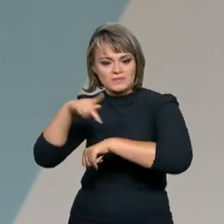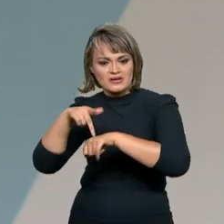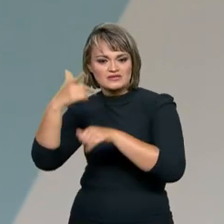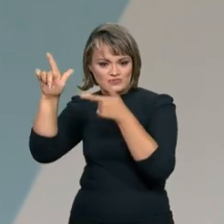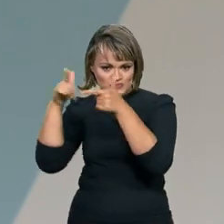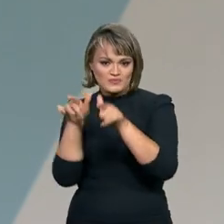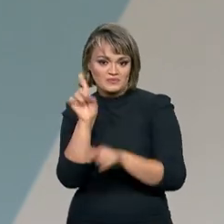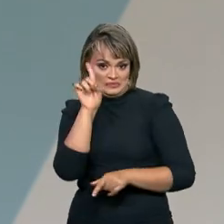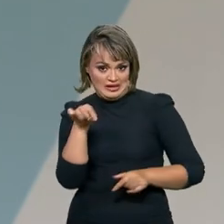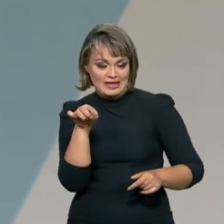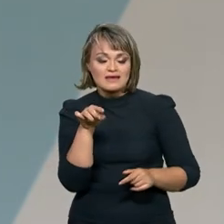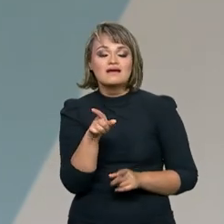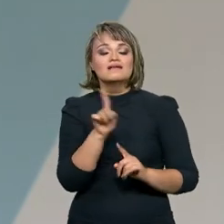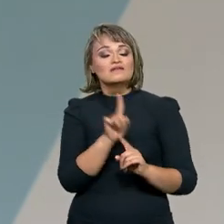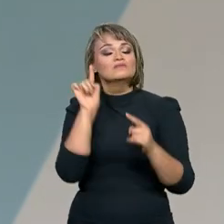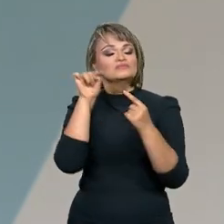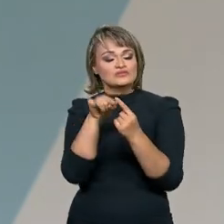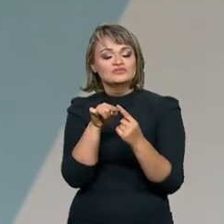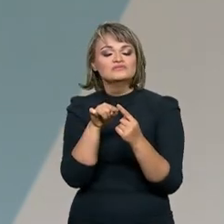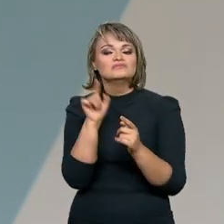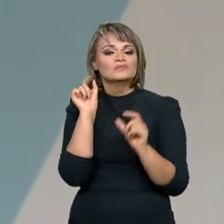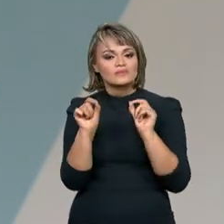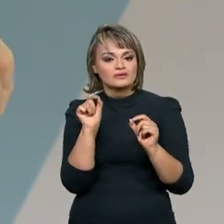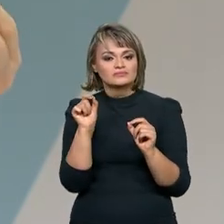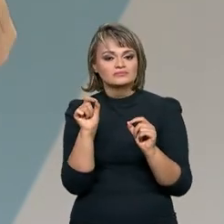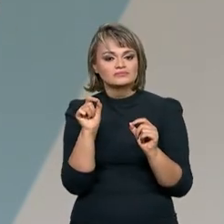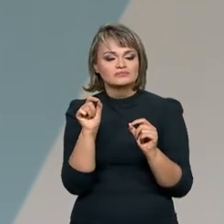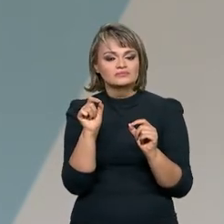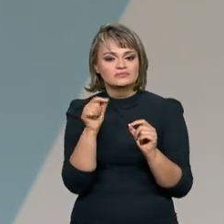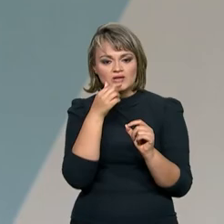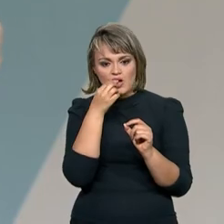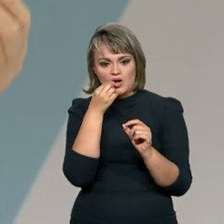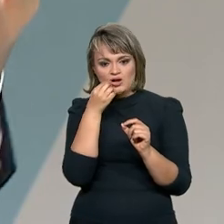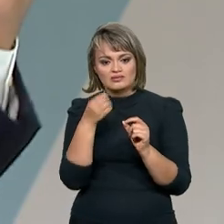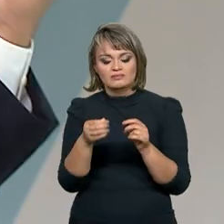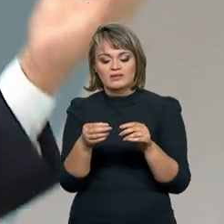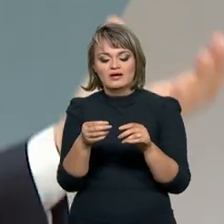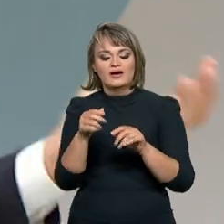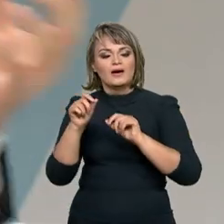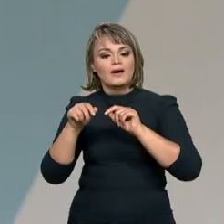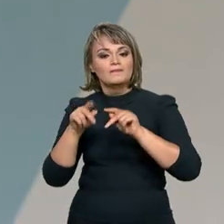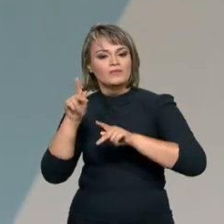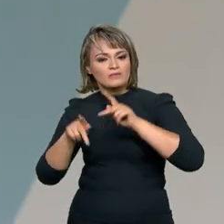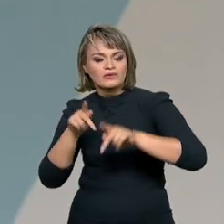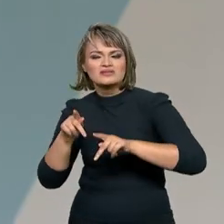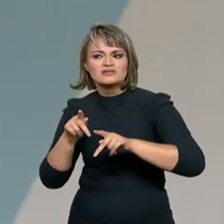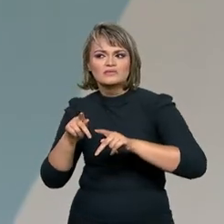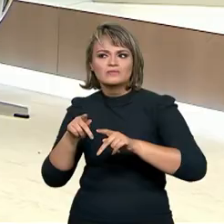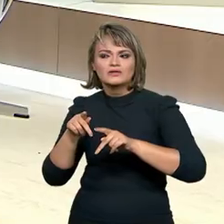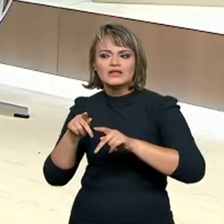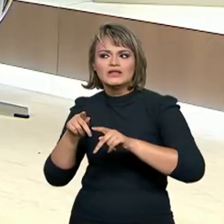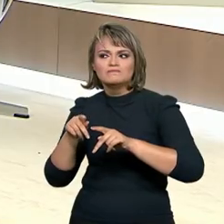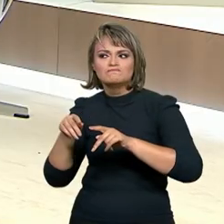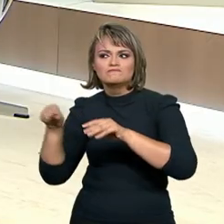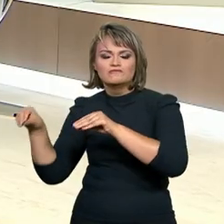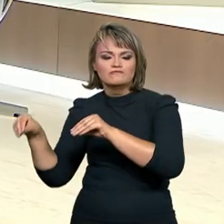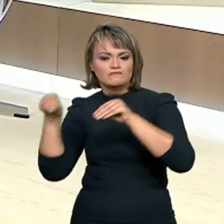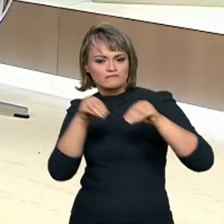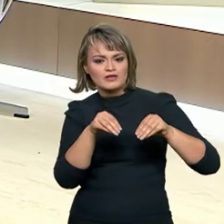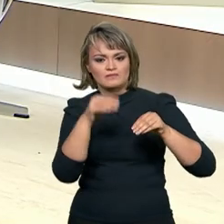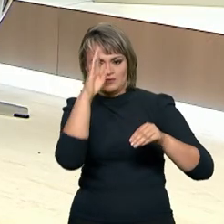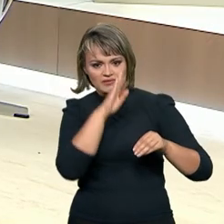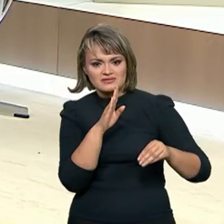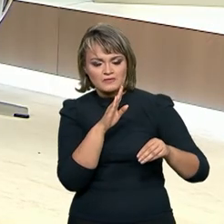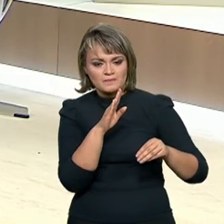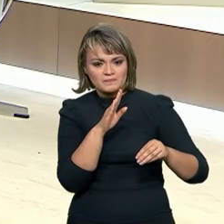e ela tem uma missão que é essa questão da população que imigra para o Brasil, desses imigrantes,